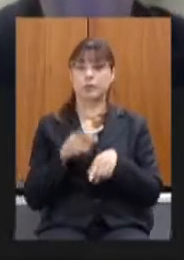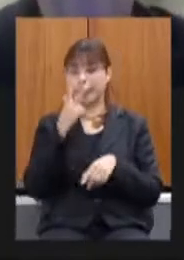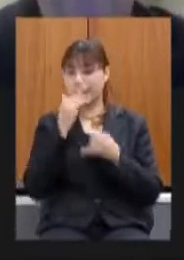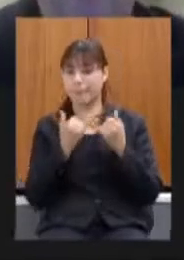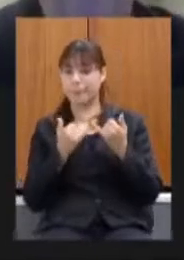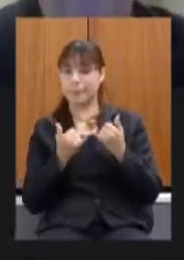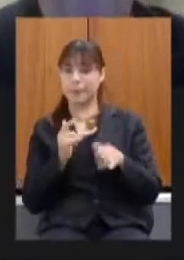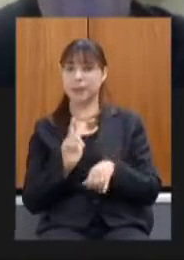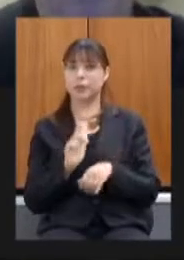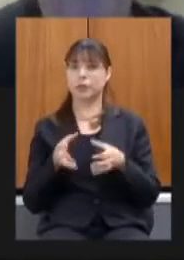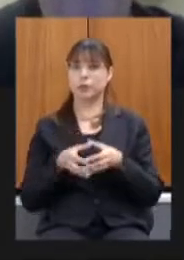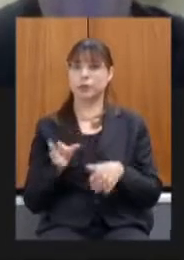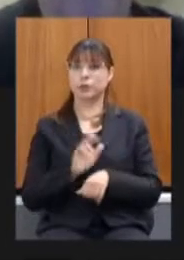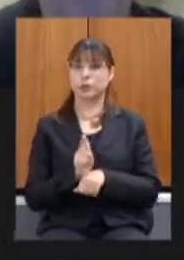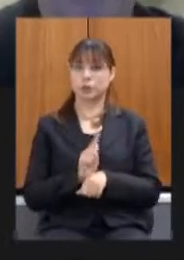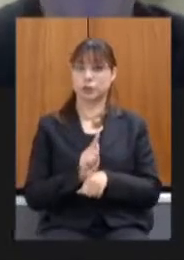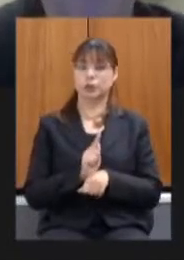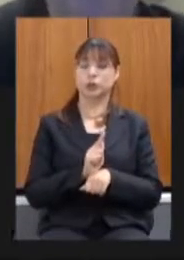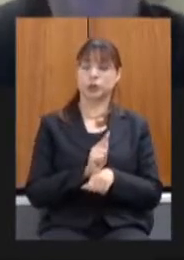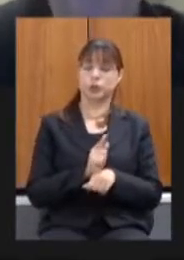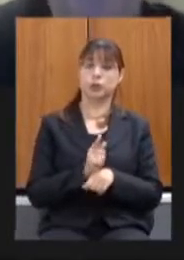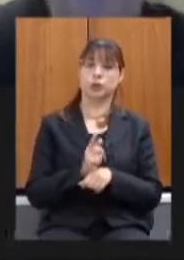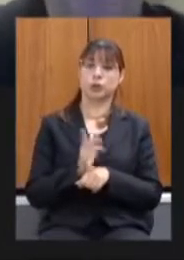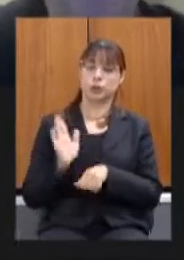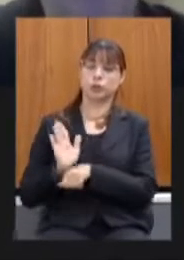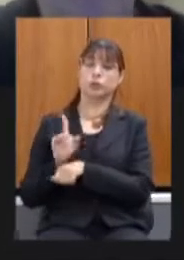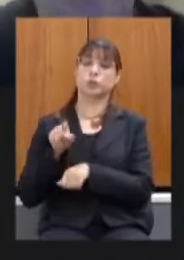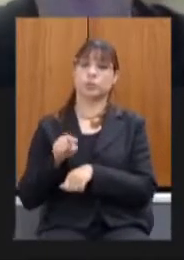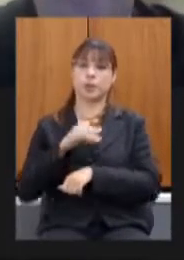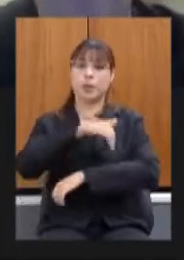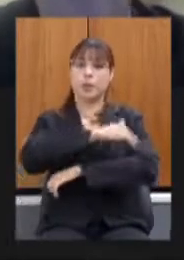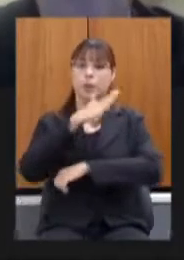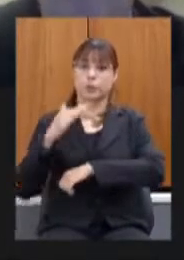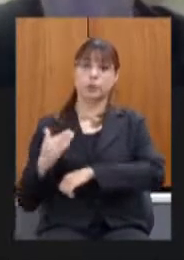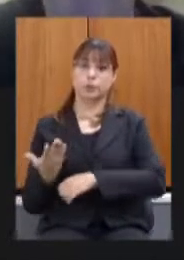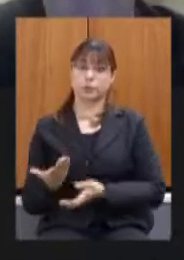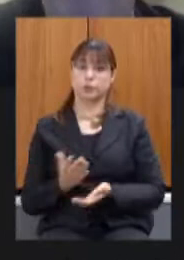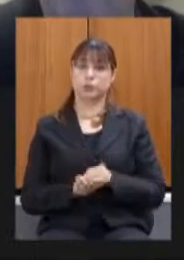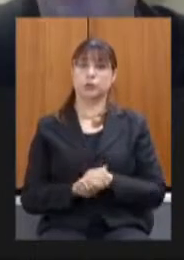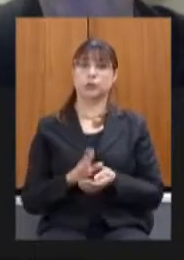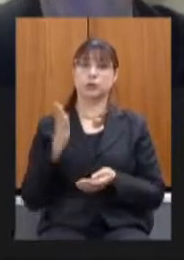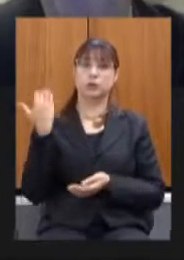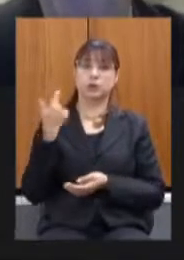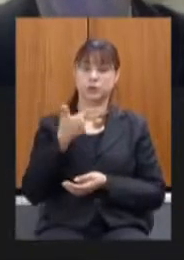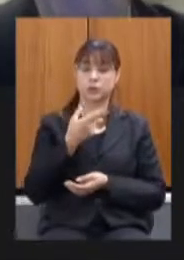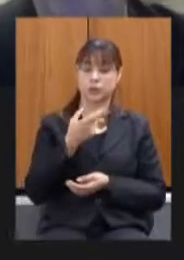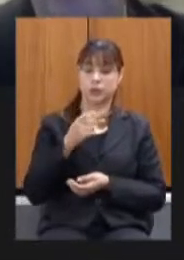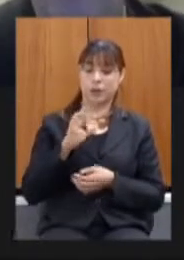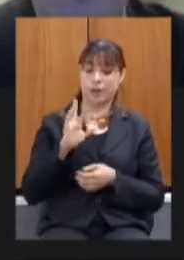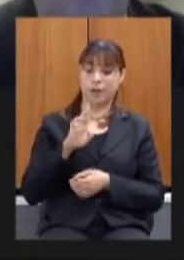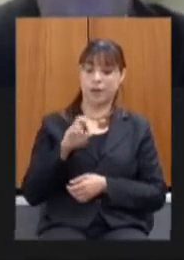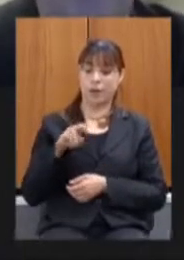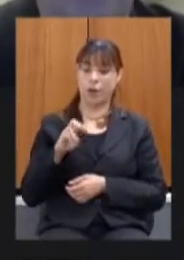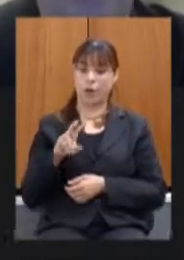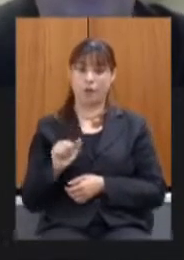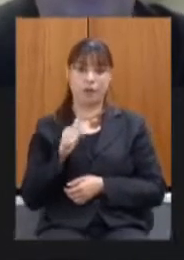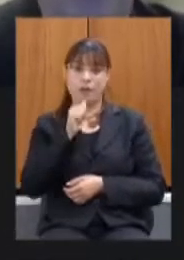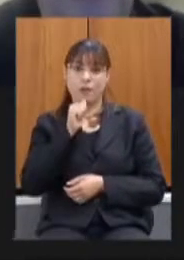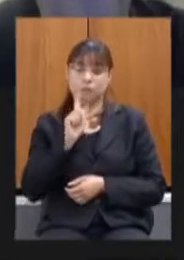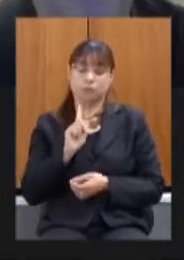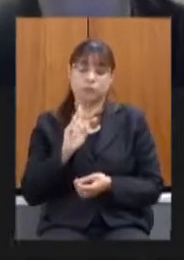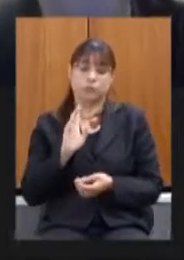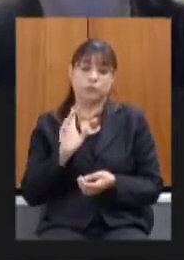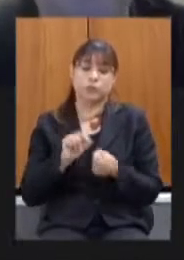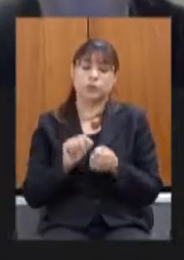Brumadinho até 2019 a fundação Renovo não havia executado nem 5% dos recursos compensatórios